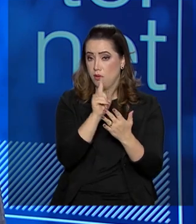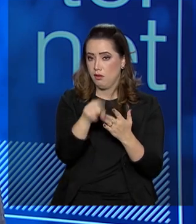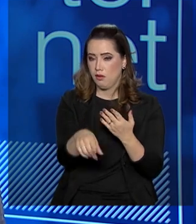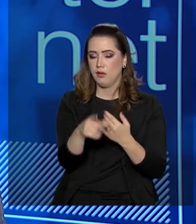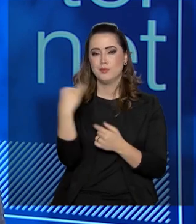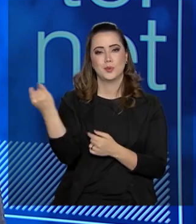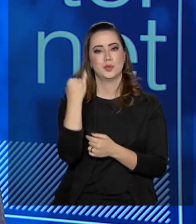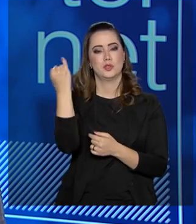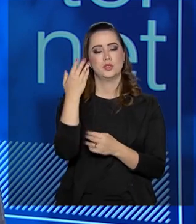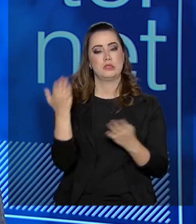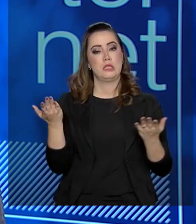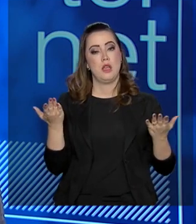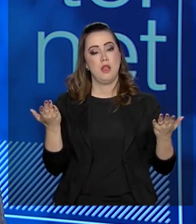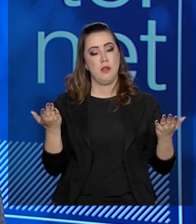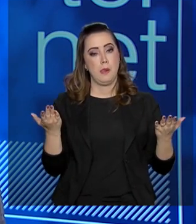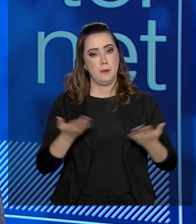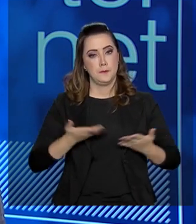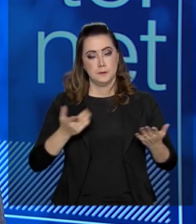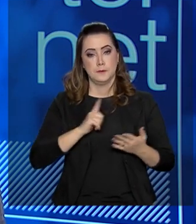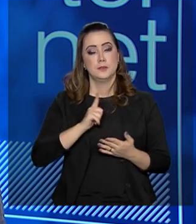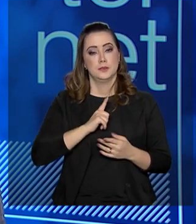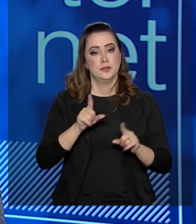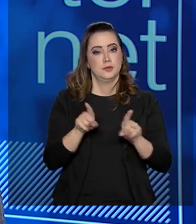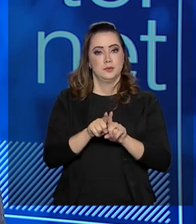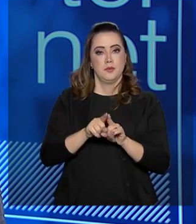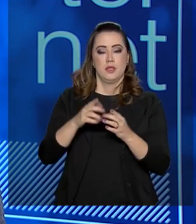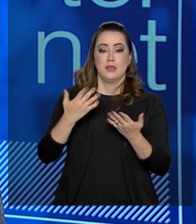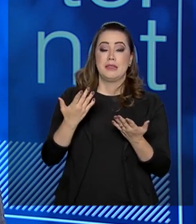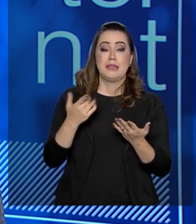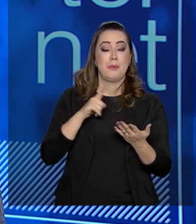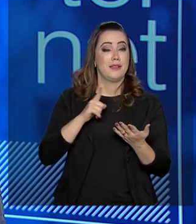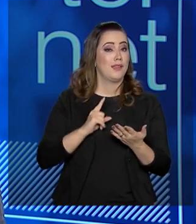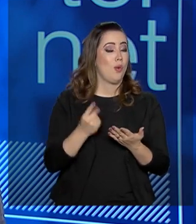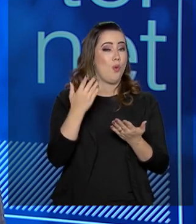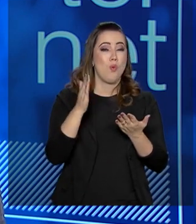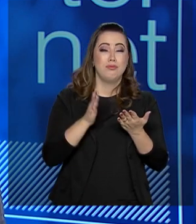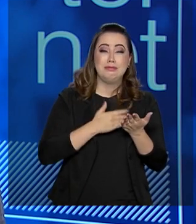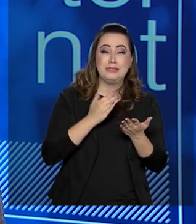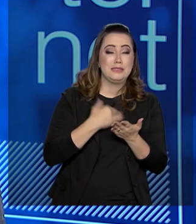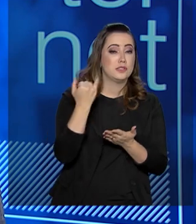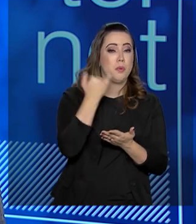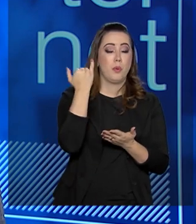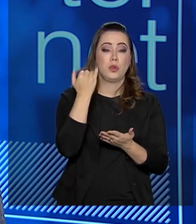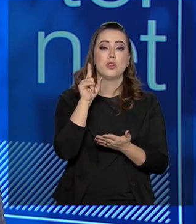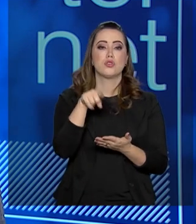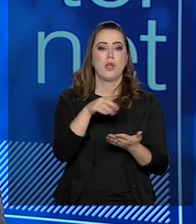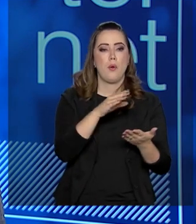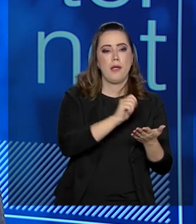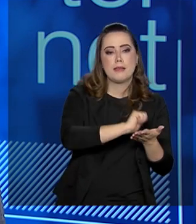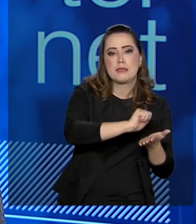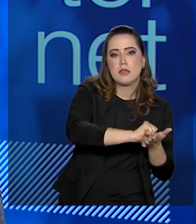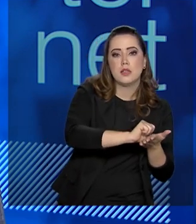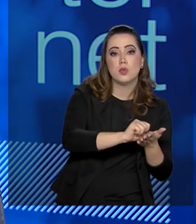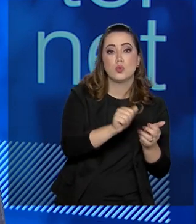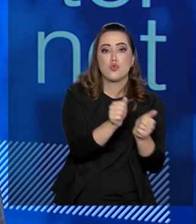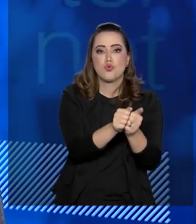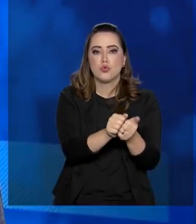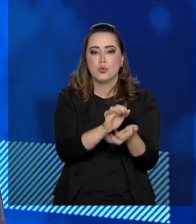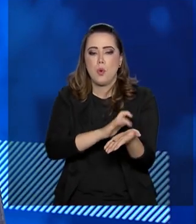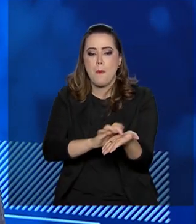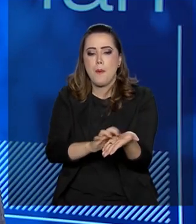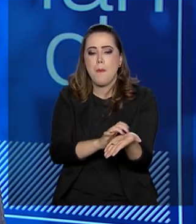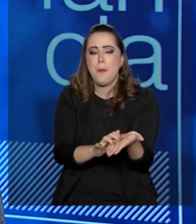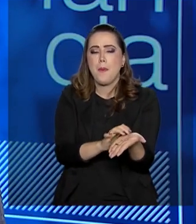referência. Nós temos agora a distribuição do livro Braille Tinta. Braille Tinta é uma revolução na história da